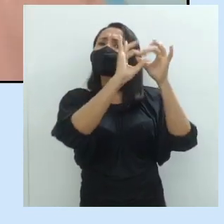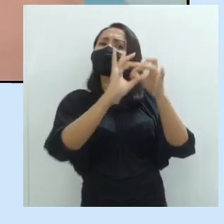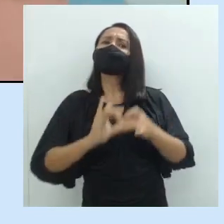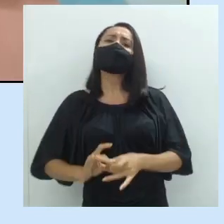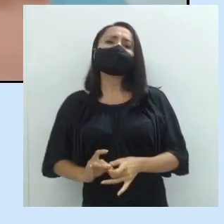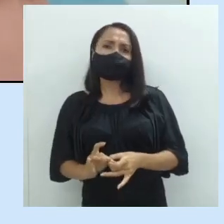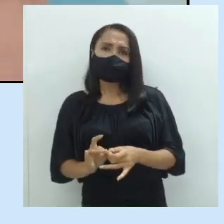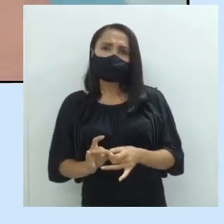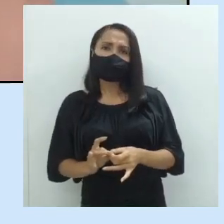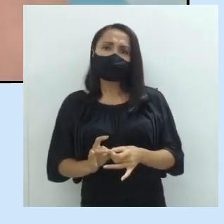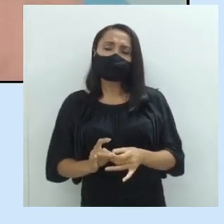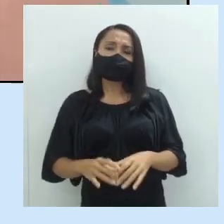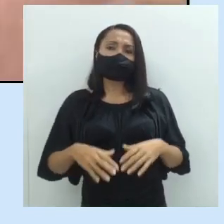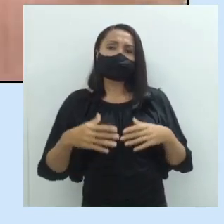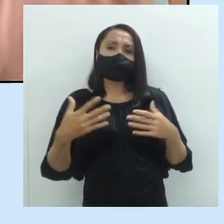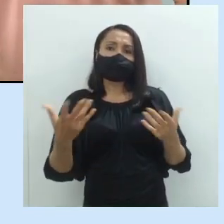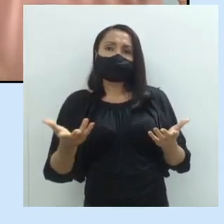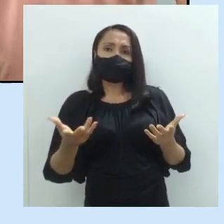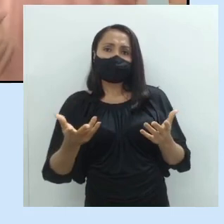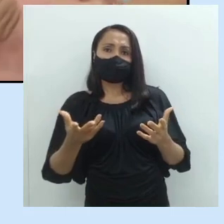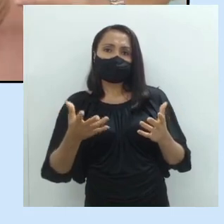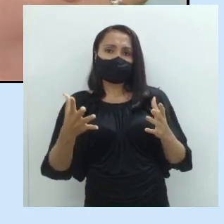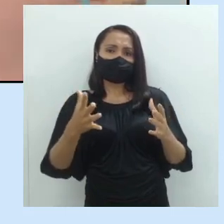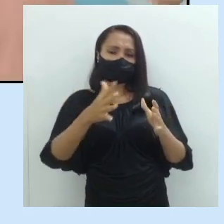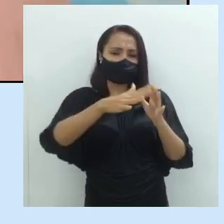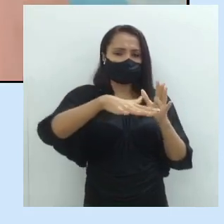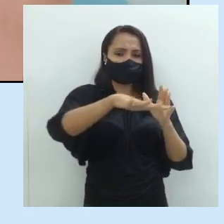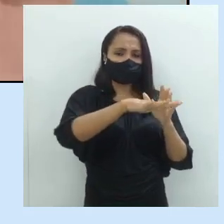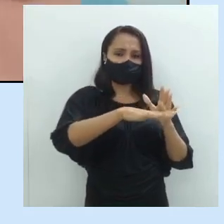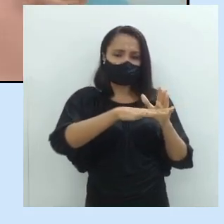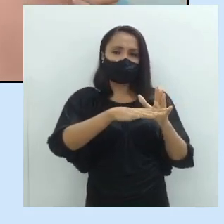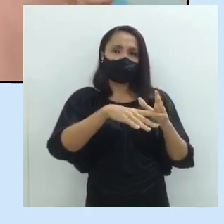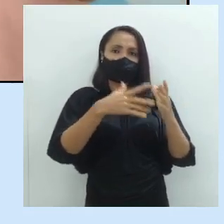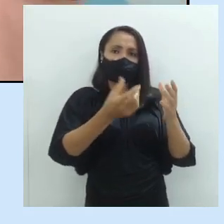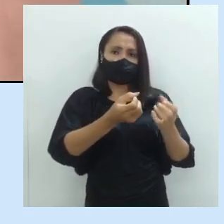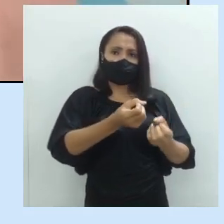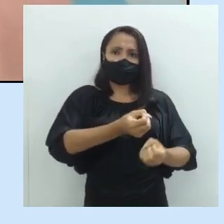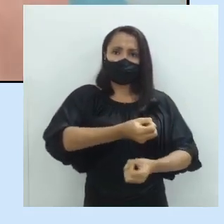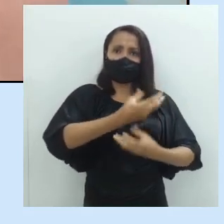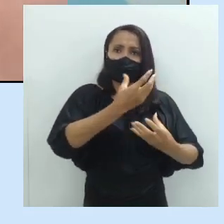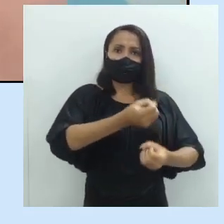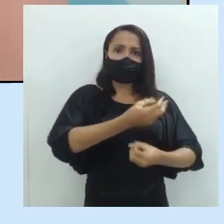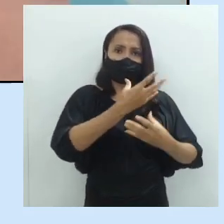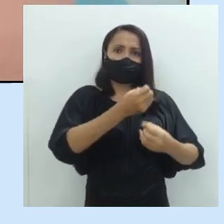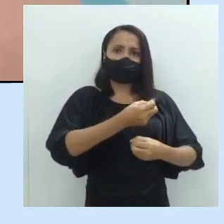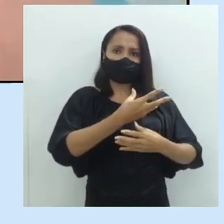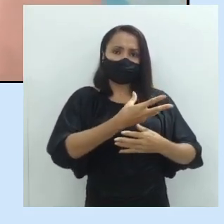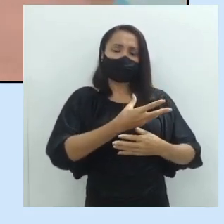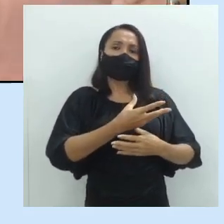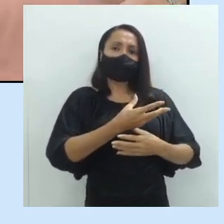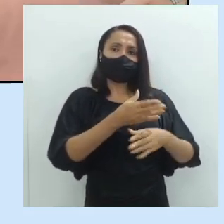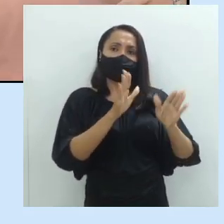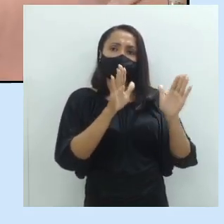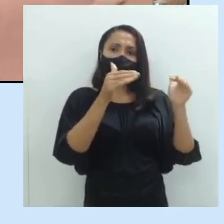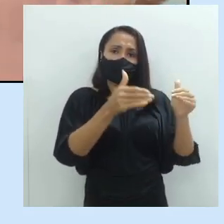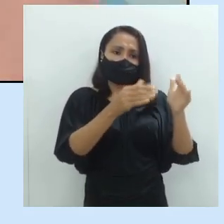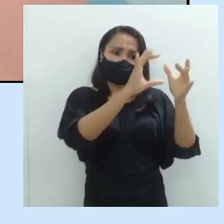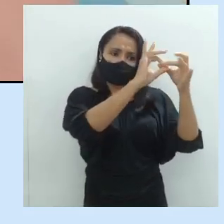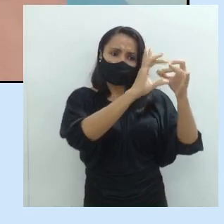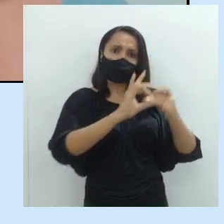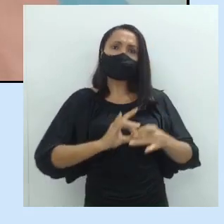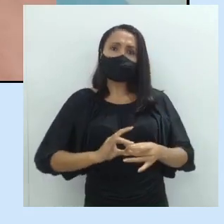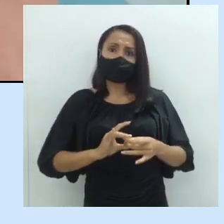O contexto é a situação de produção do texto, você vai ter que conhecer o contexto